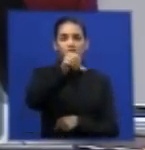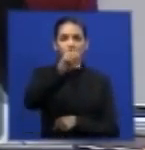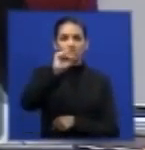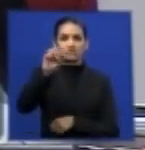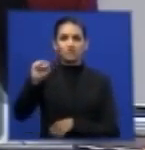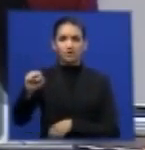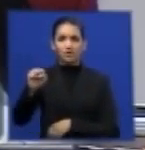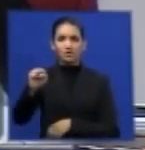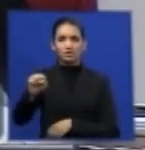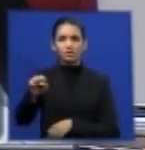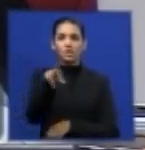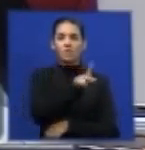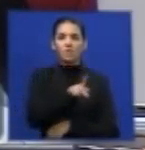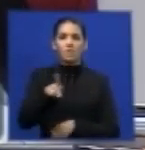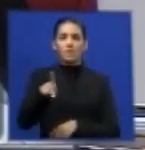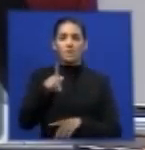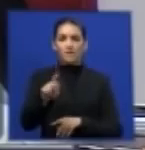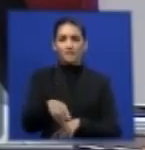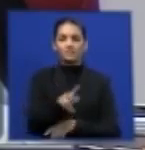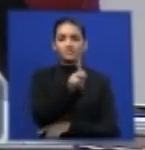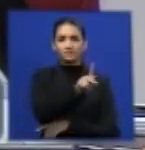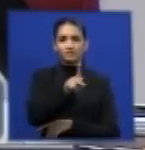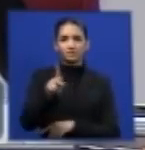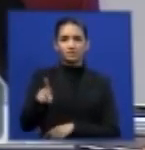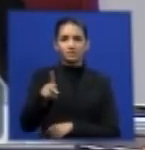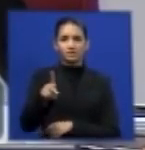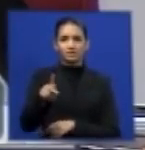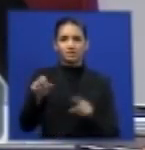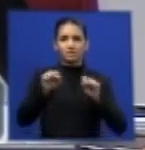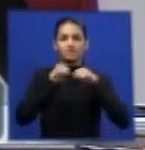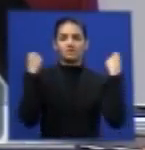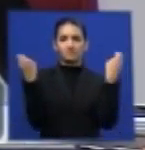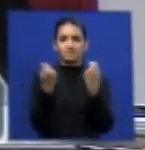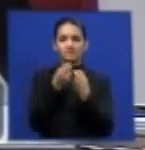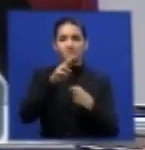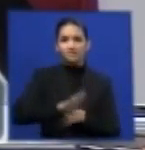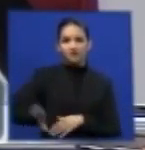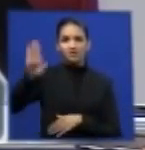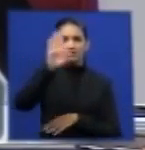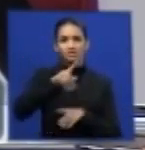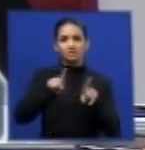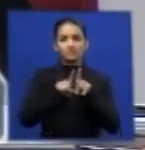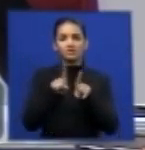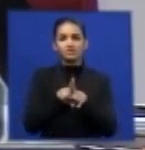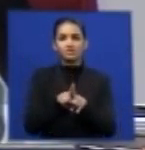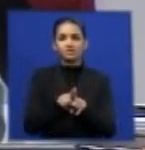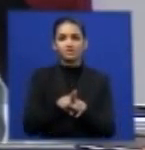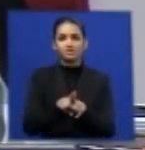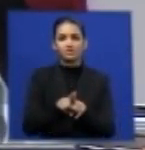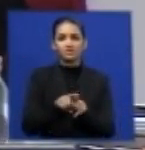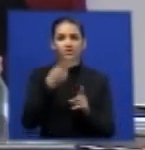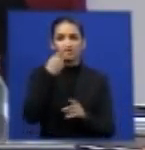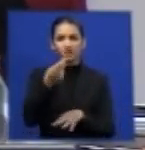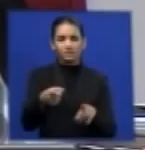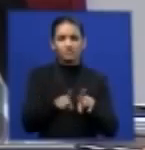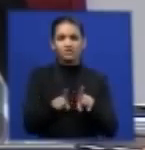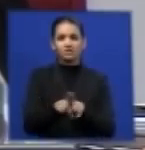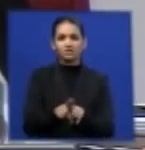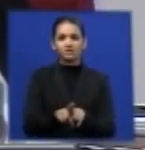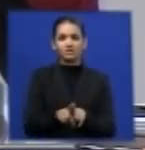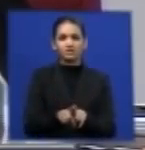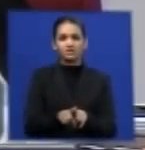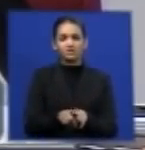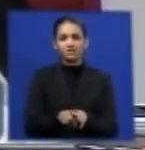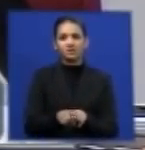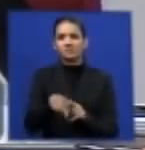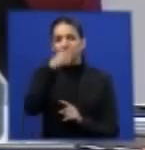Assembleia Nacional Constituinte no ato da promulgação da Constituição disse entre outras coisas ficou muito conhecida